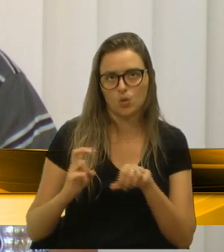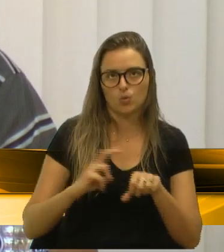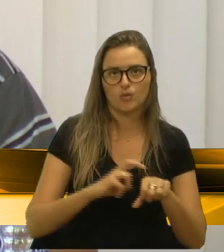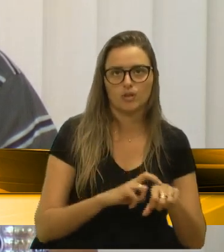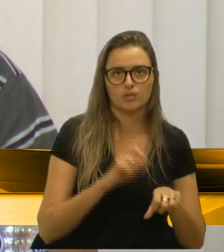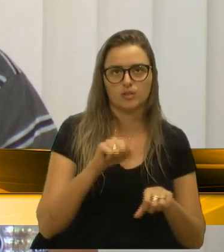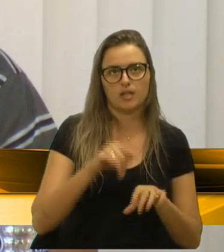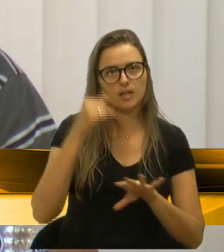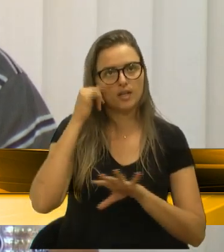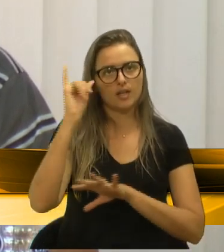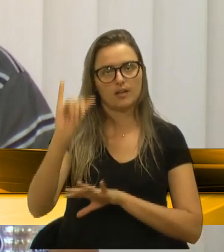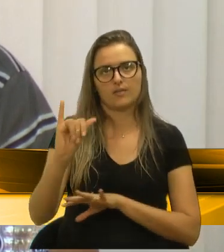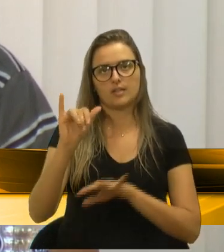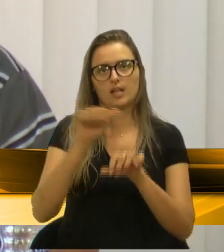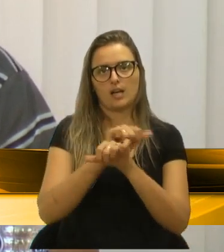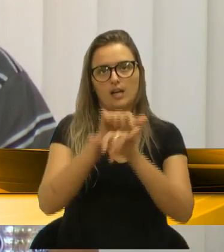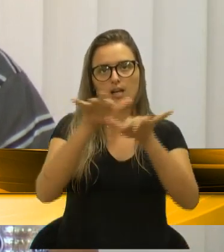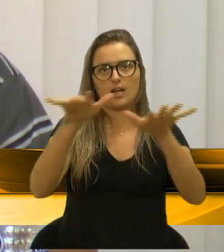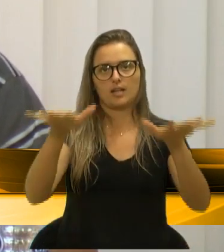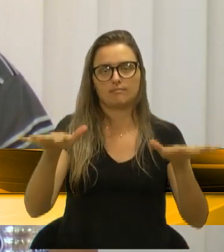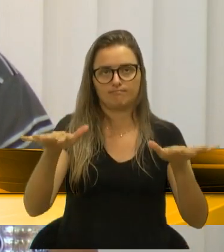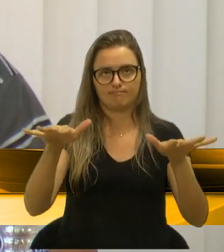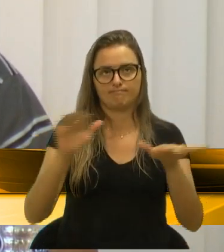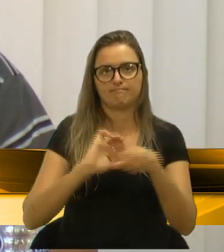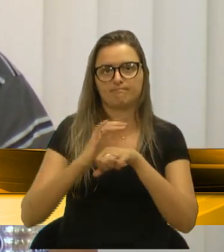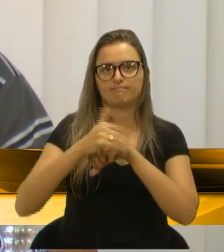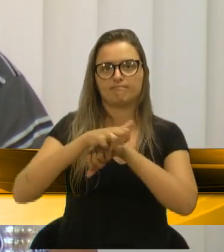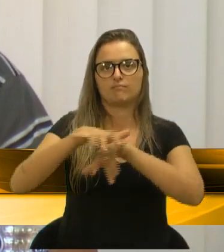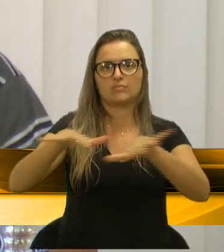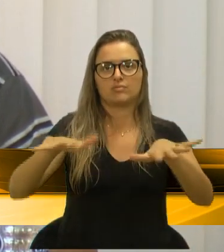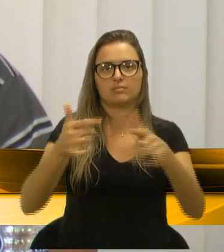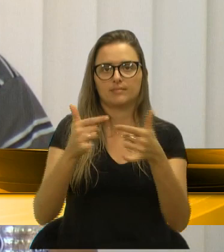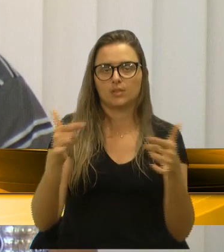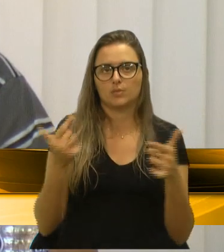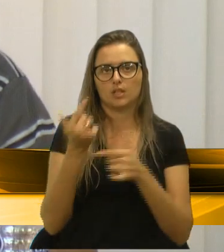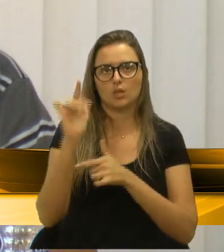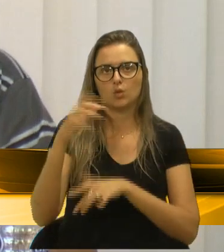evitar a disseminação do vírus. Não tem outra.